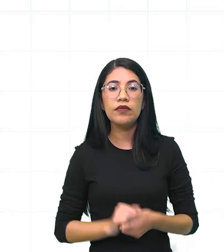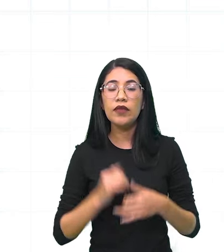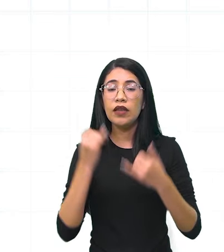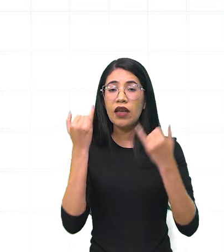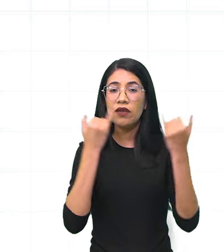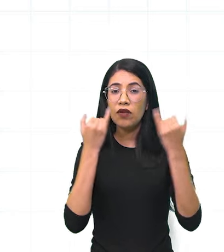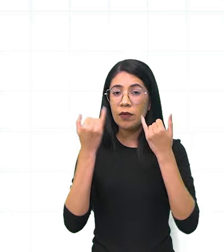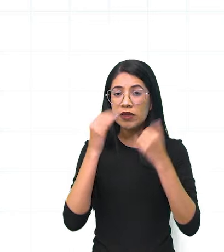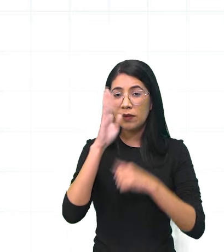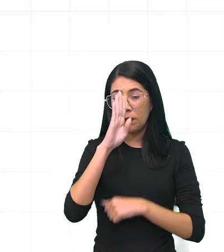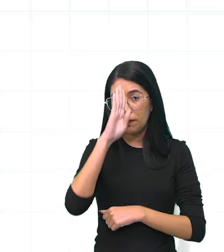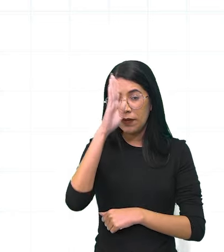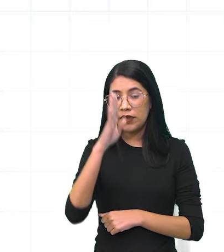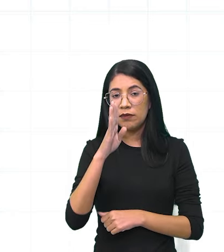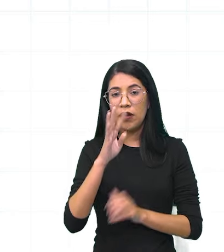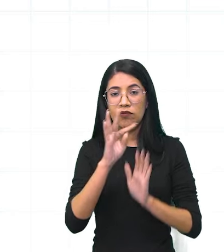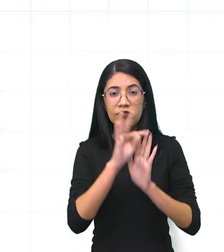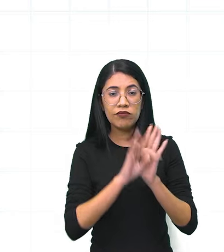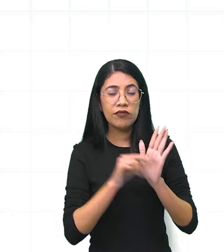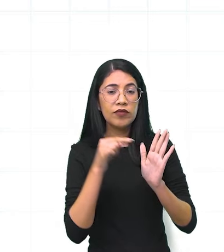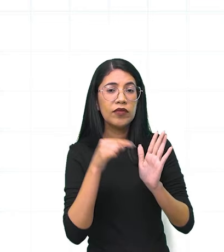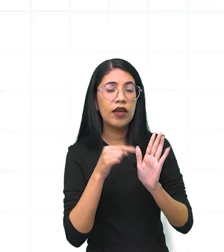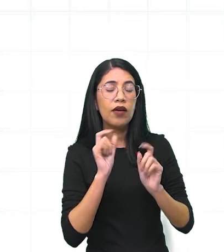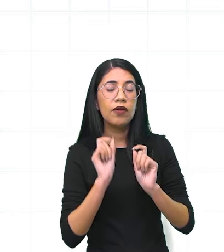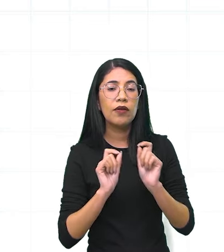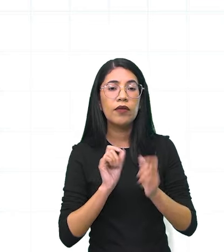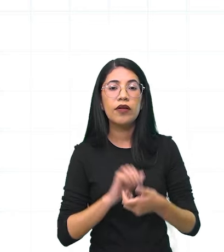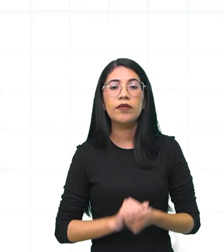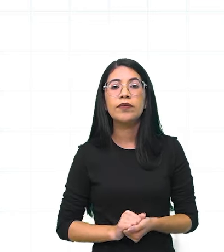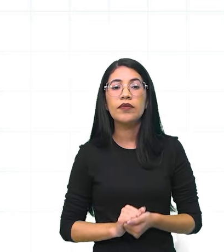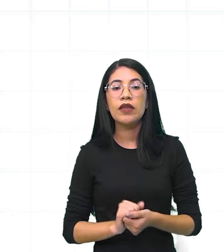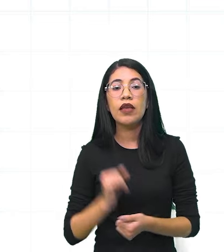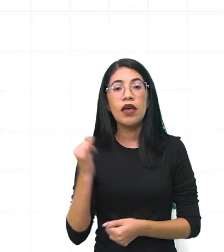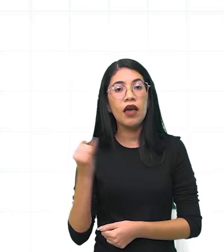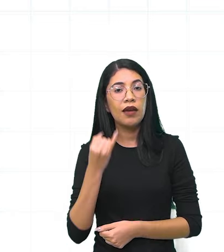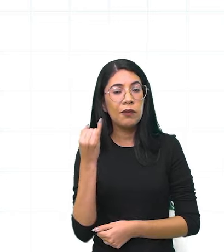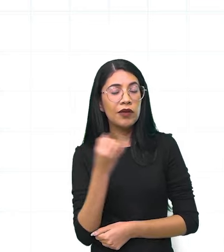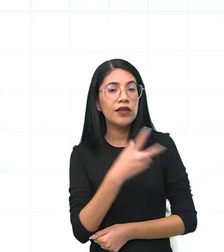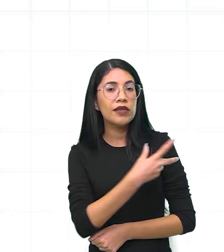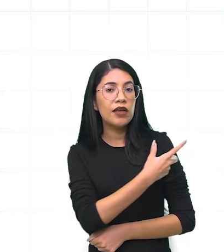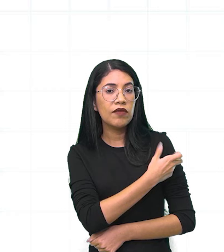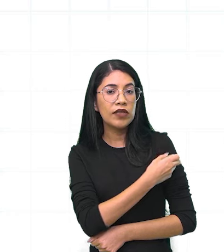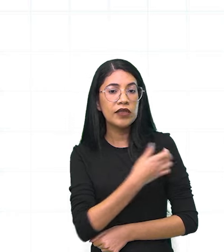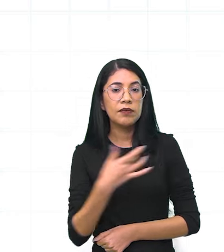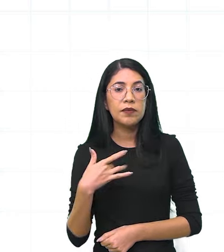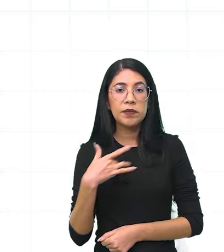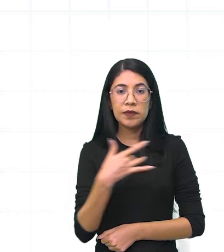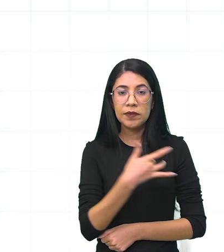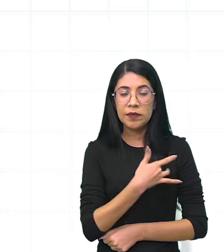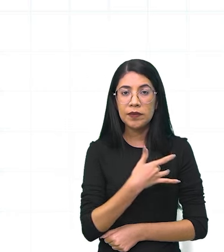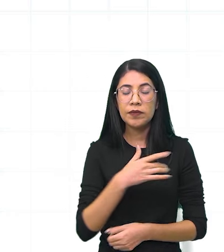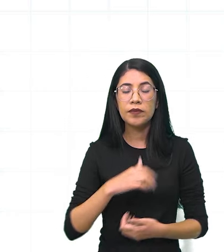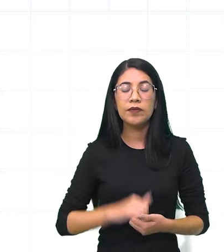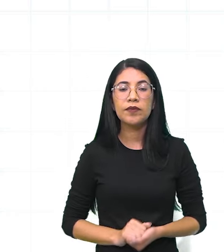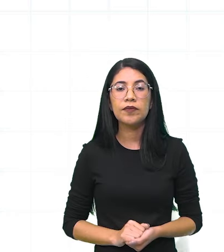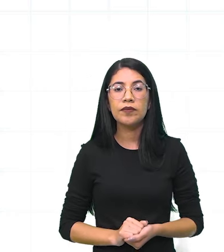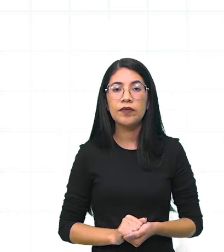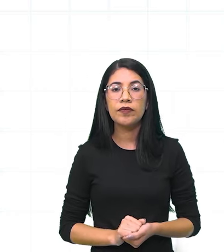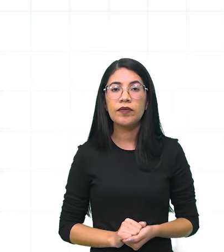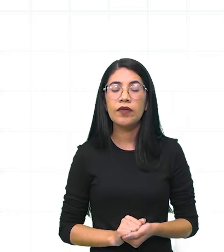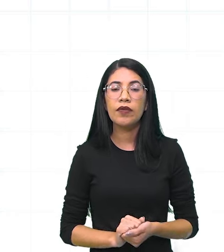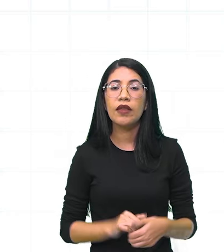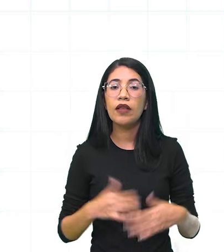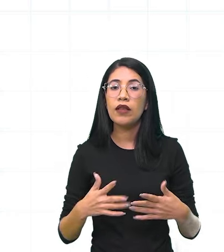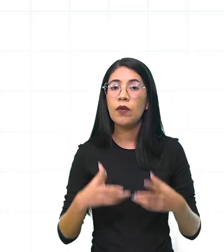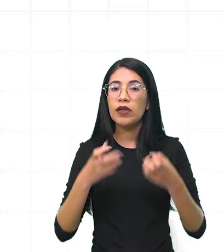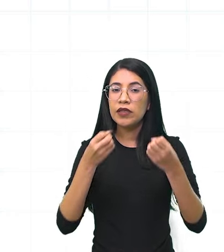informação principal que ele tá querendo trazer? É a importância das vacinas para a nossa saúde. Então,